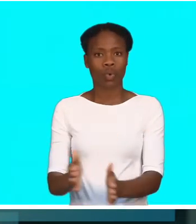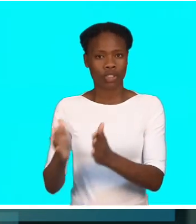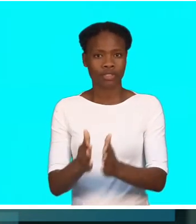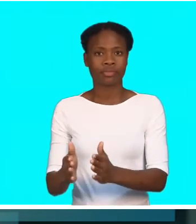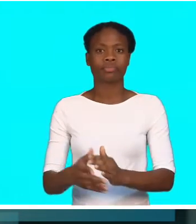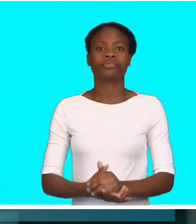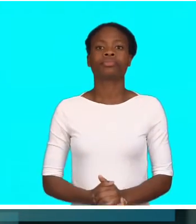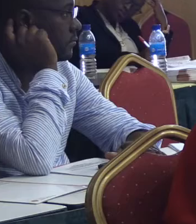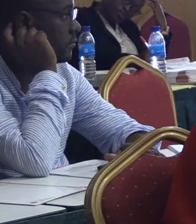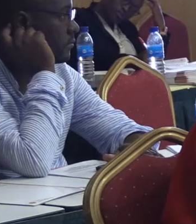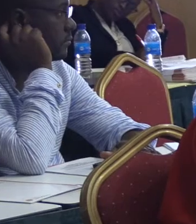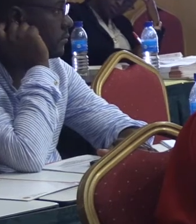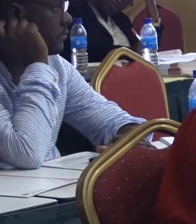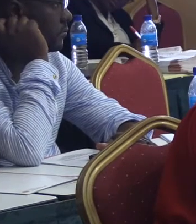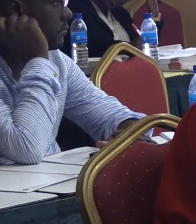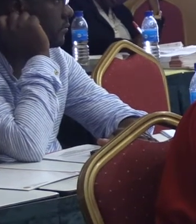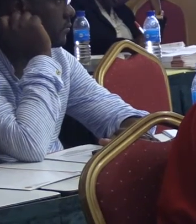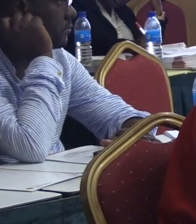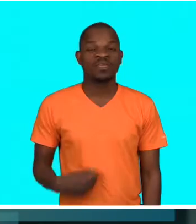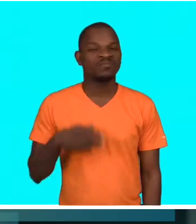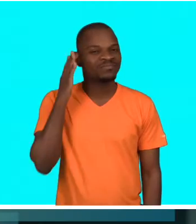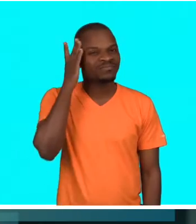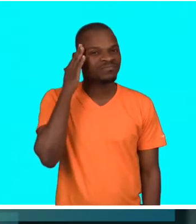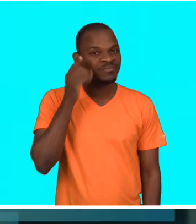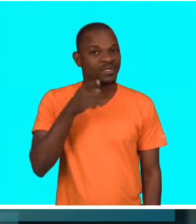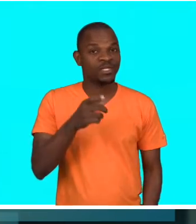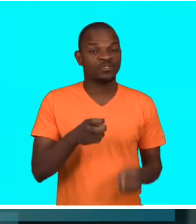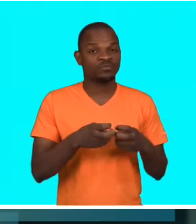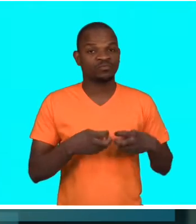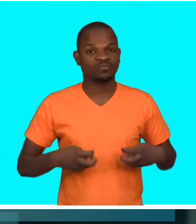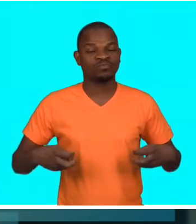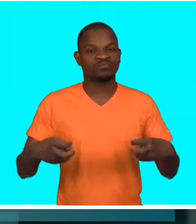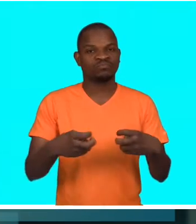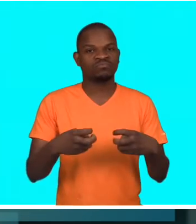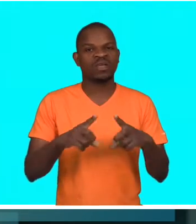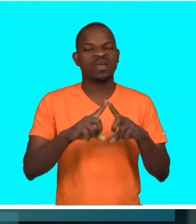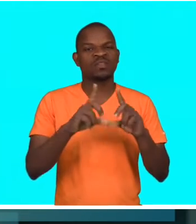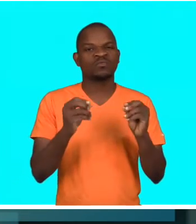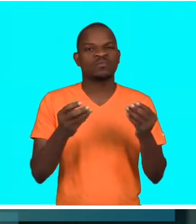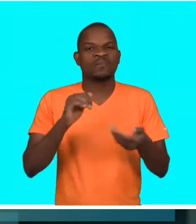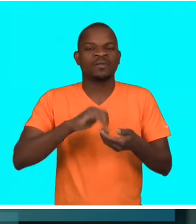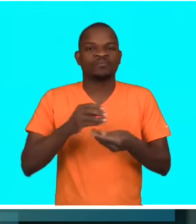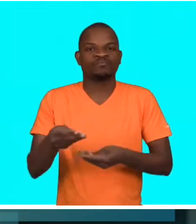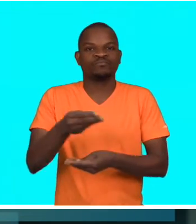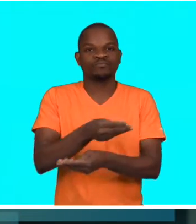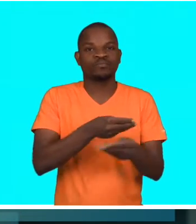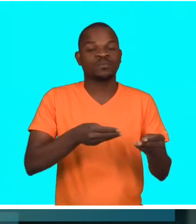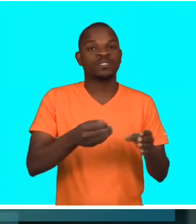que ele torna as organizações mais coesas. Acho este evento como uma